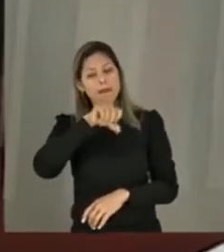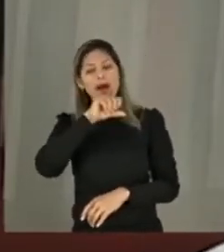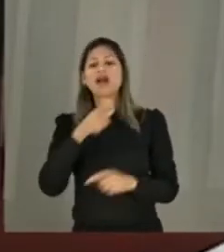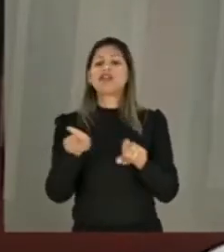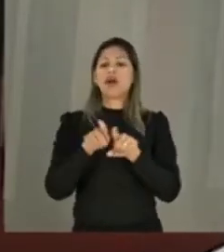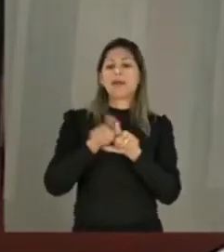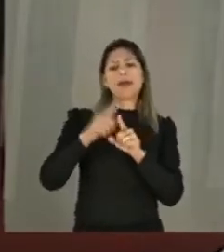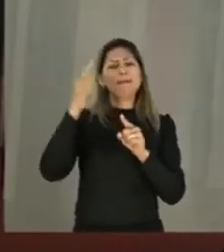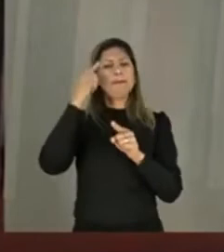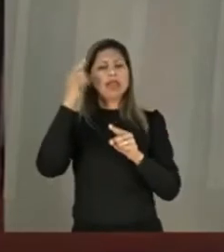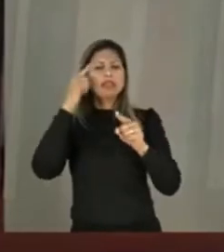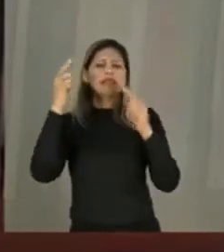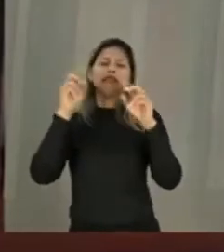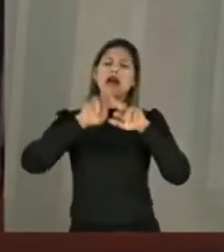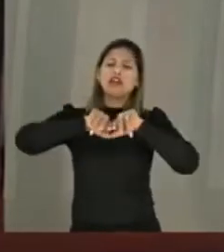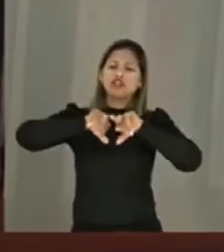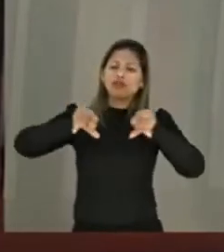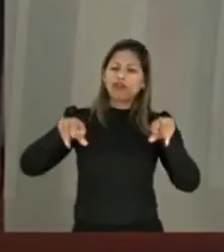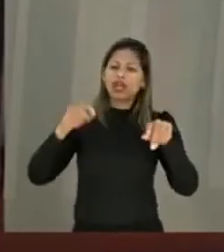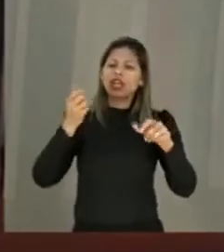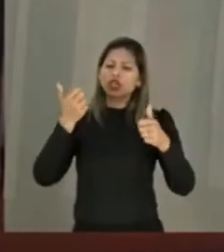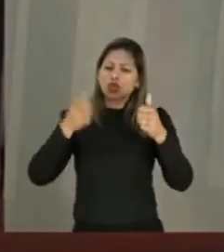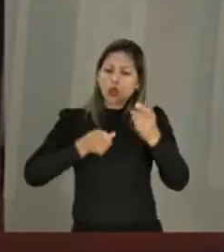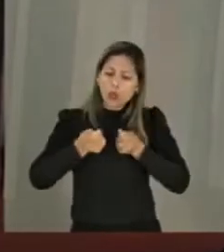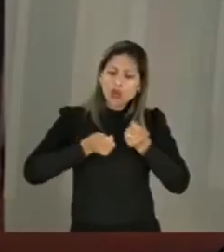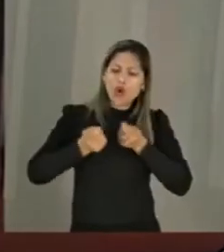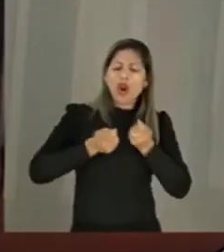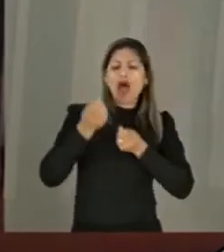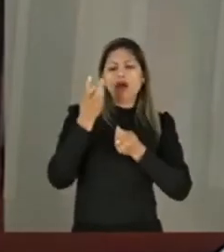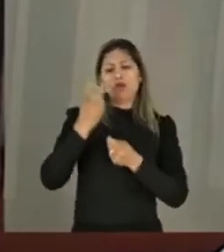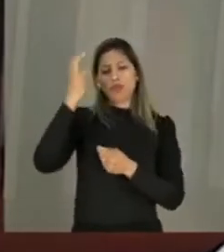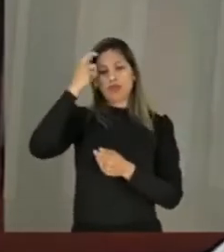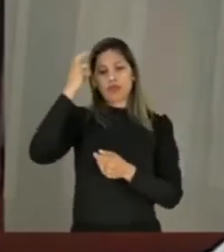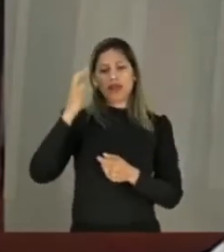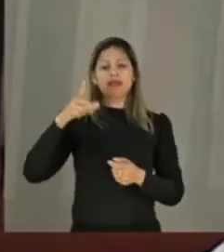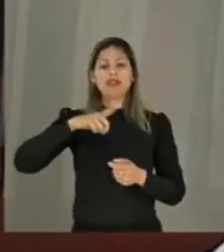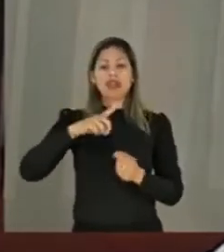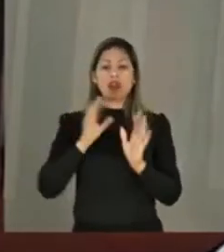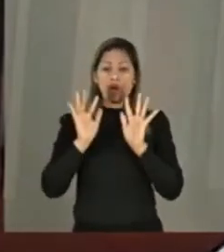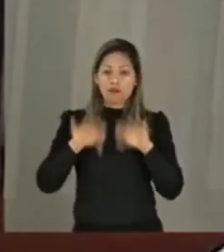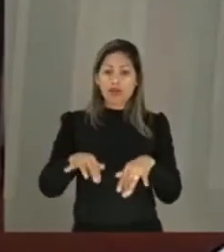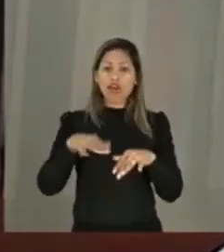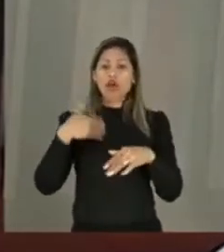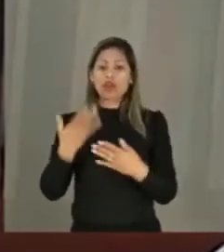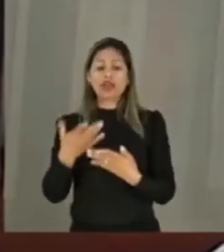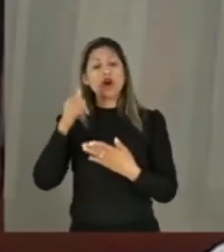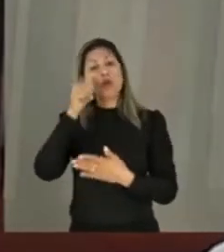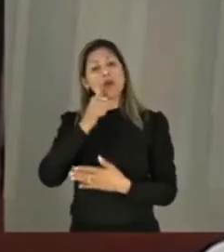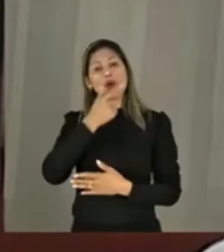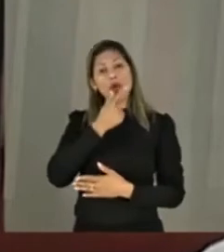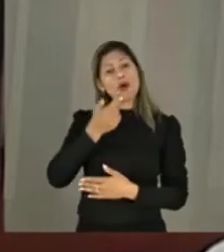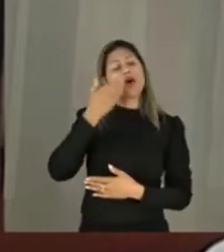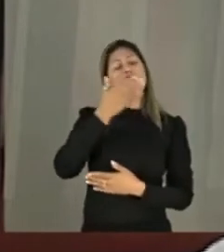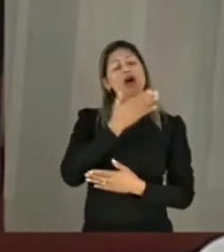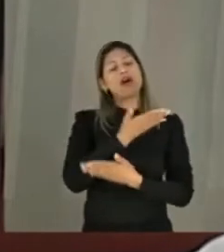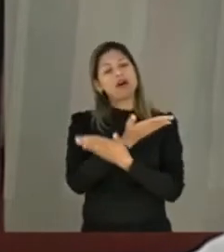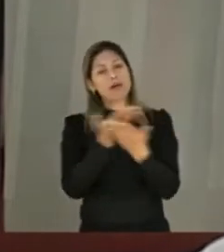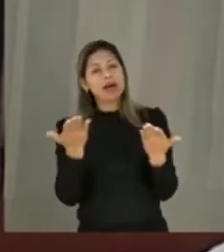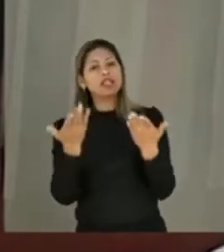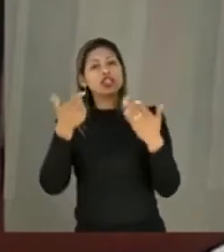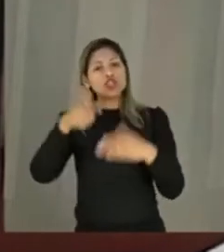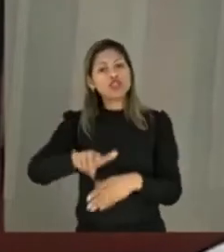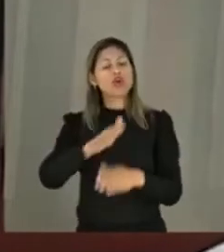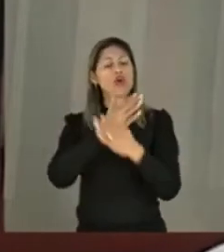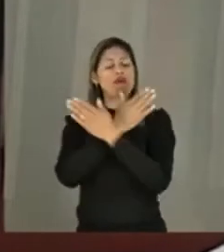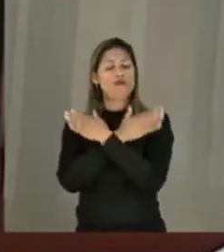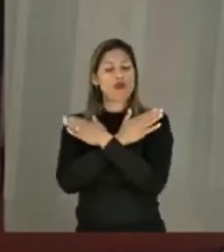demandas locais que caracterizam as incontroláveis culturas. Finalizo, senhores e senhoras, mais uma vez agradecendo a